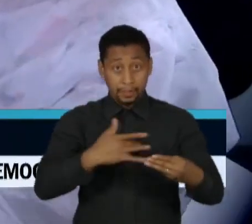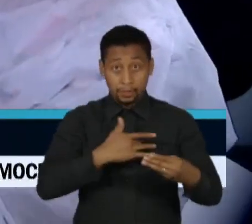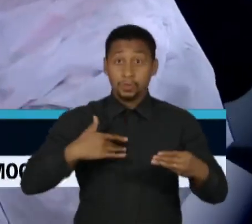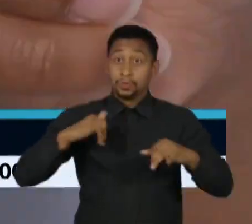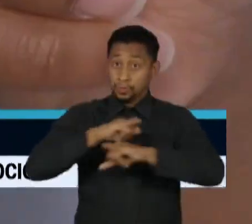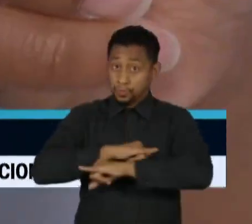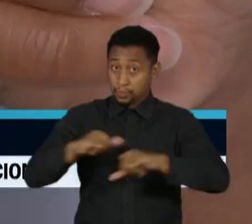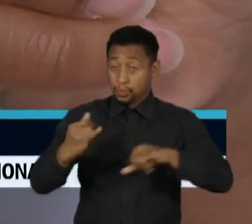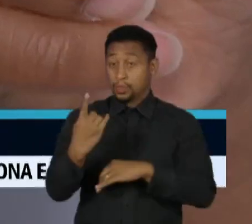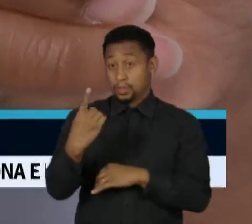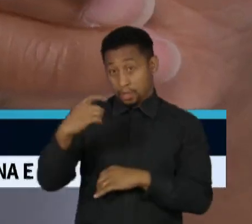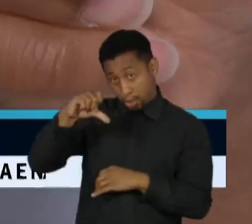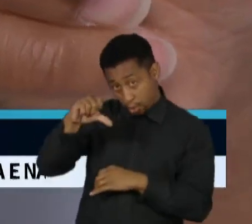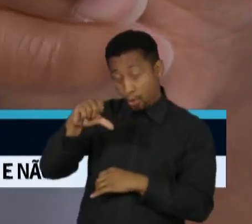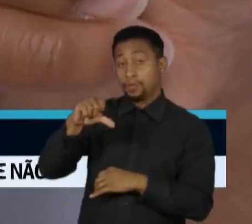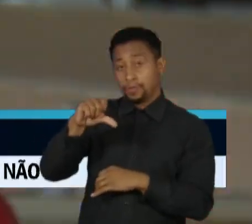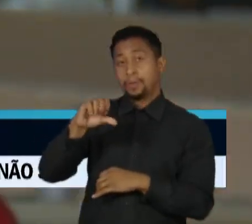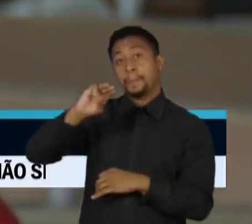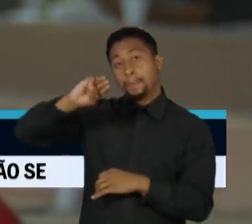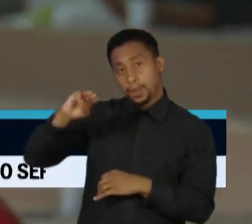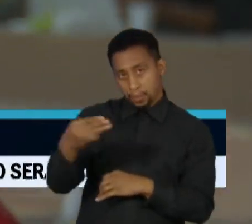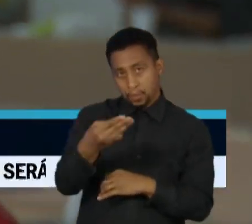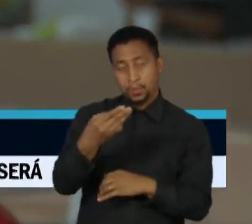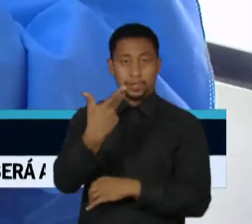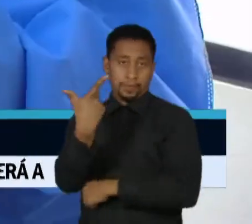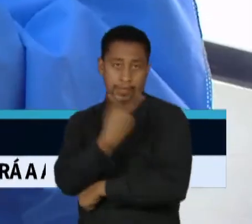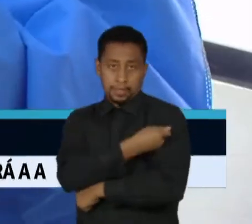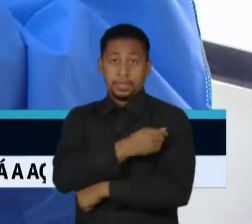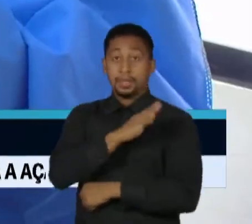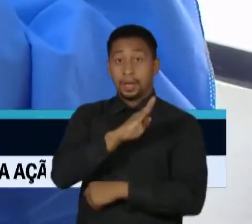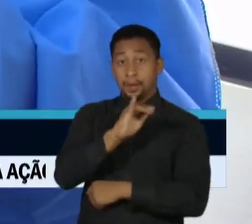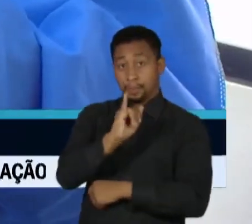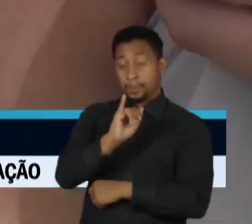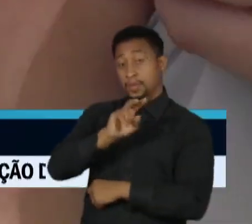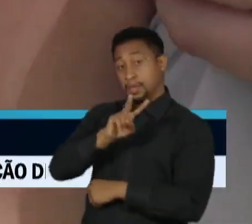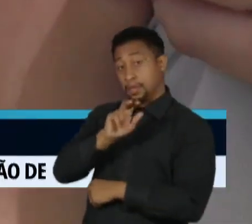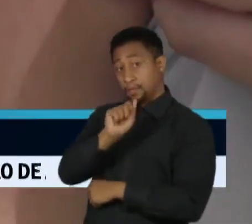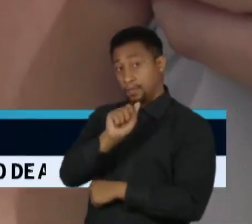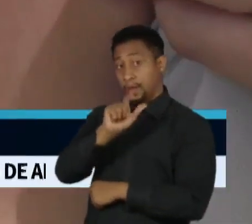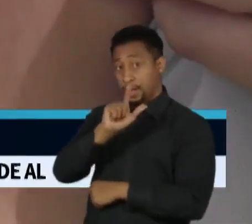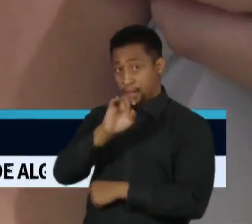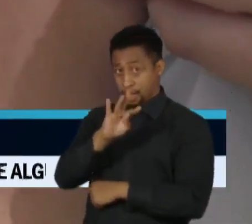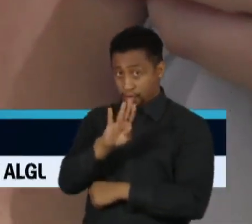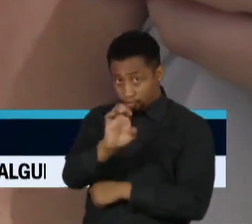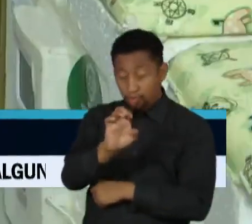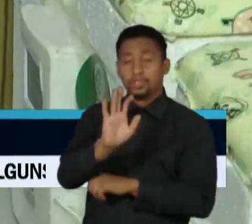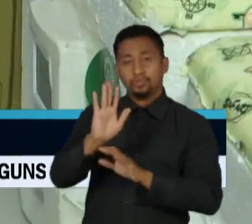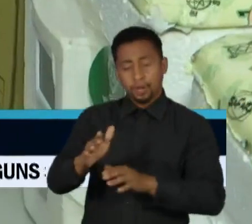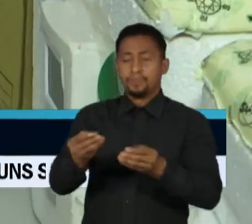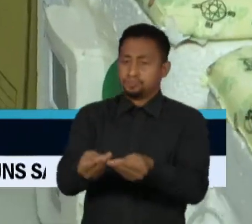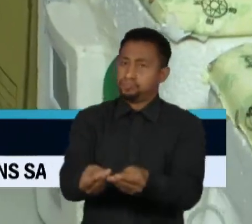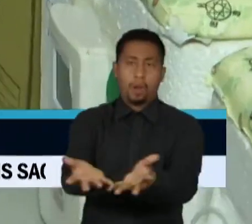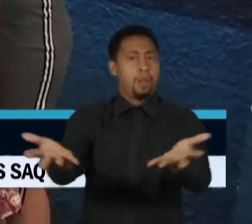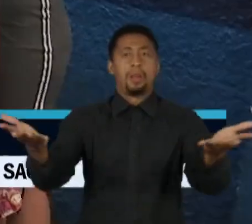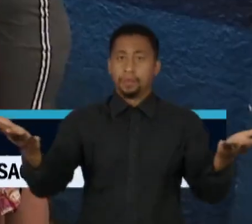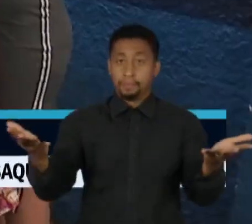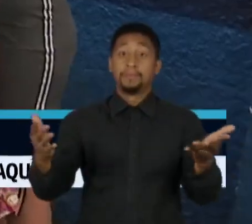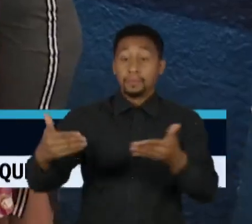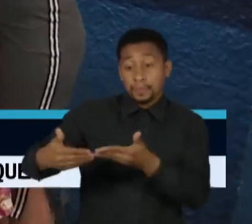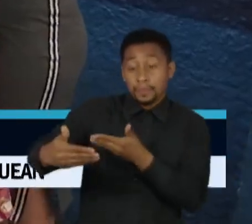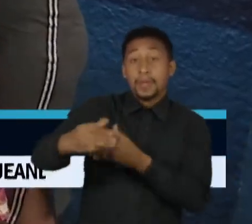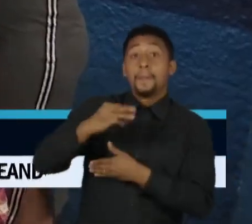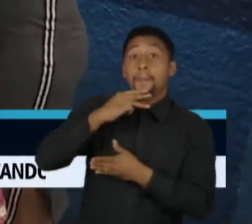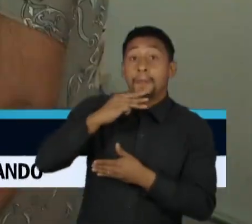19 milhões de doses da vacina bivalente já foram distribuídas aos estados. Em março, o governo pretende expandir a